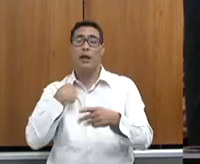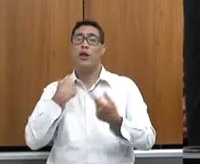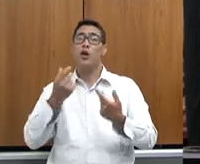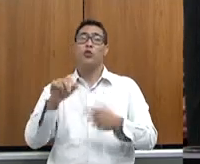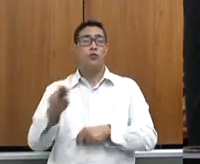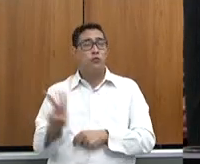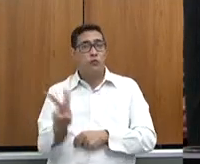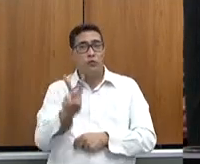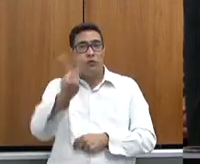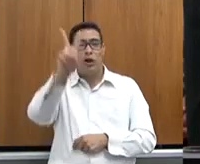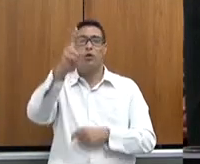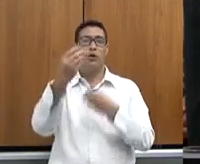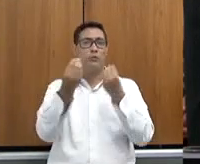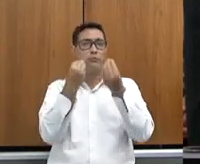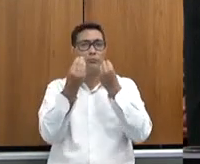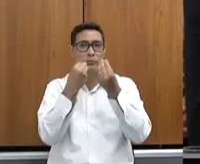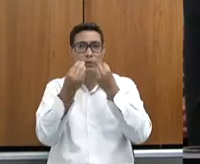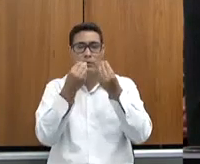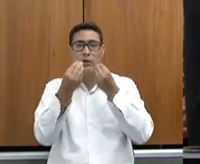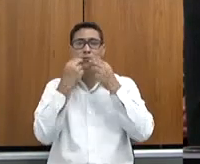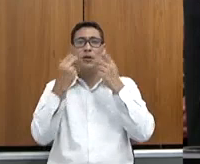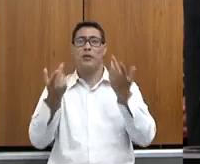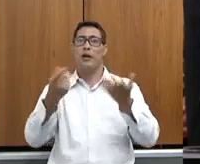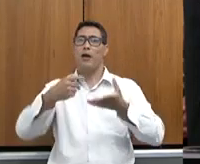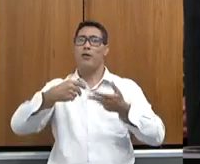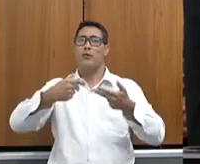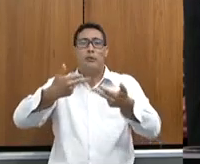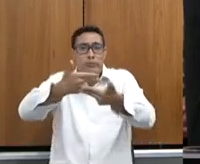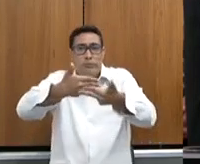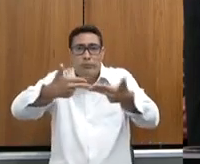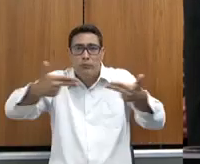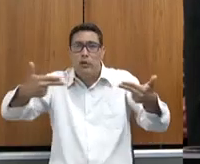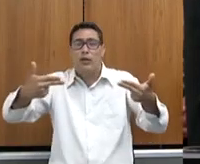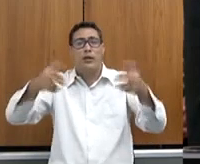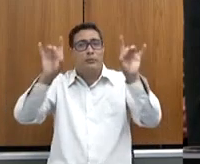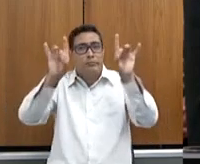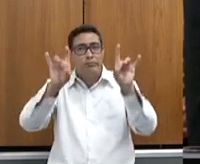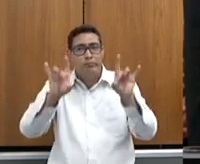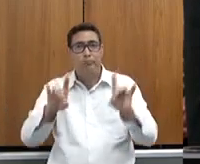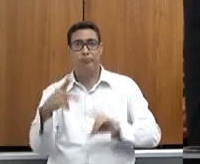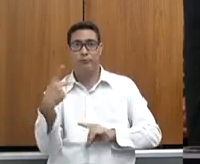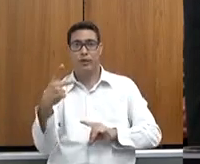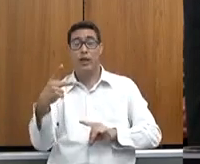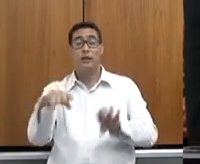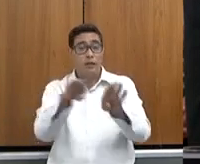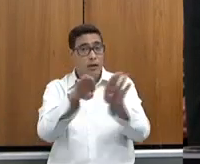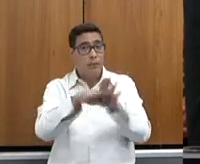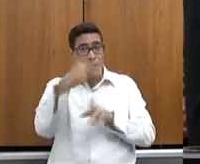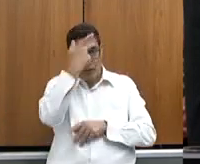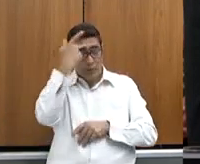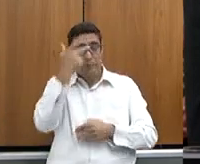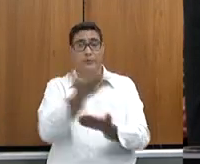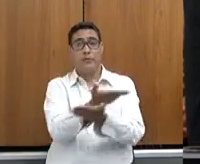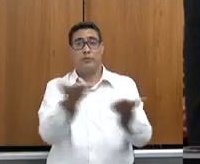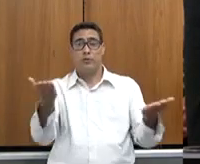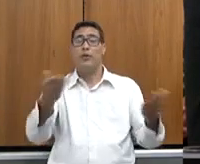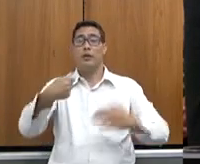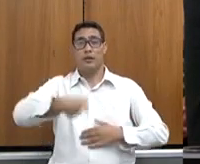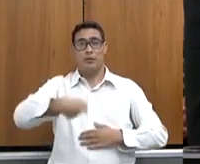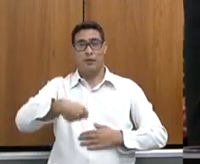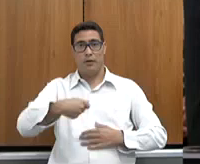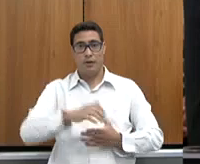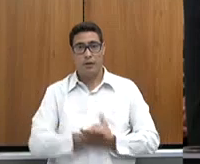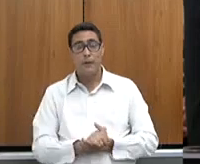a nutrição da alimentação e para quem mais precisa. E nós estamos fomentando aqui os pequenos,